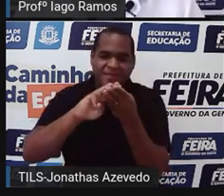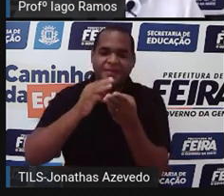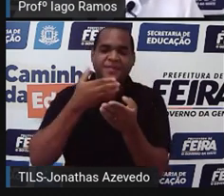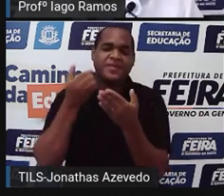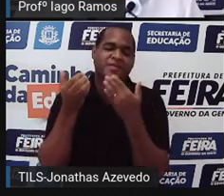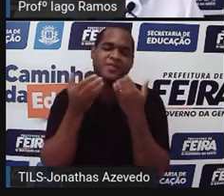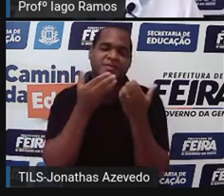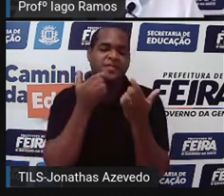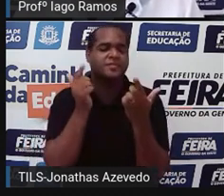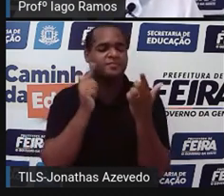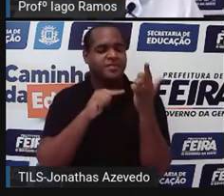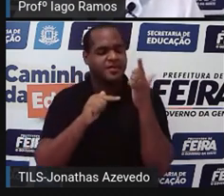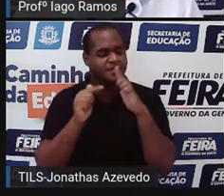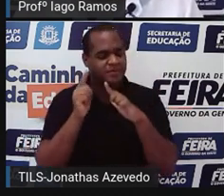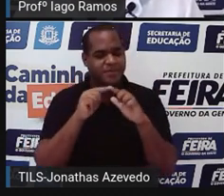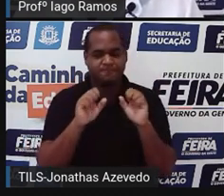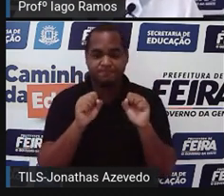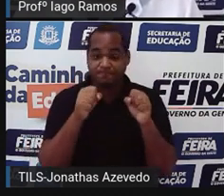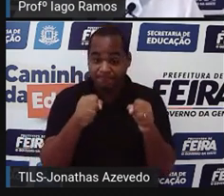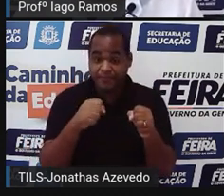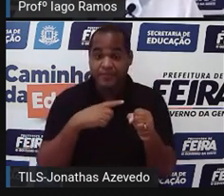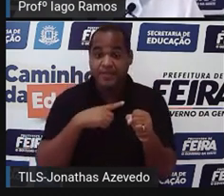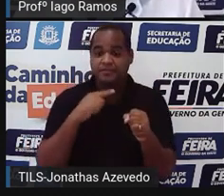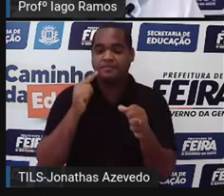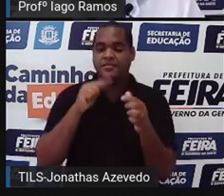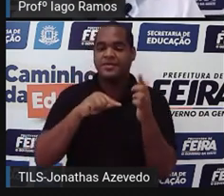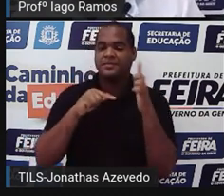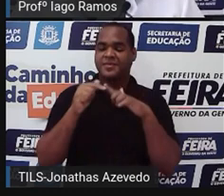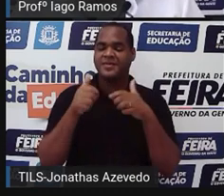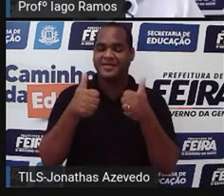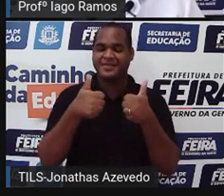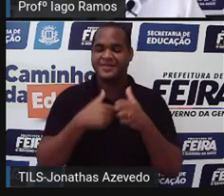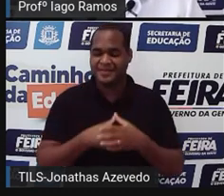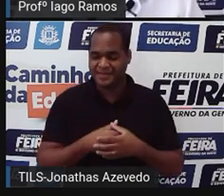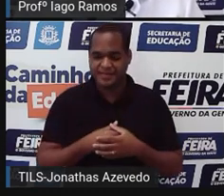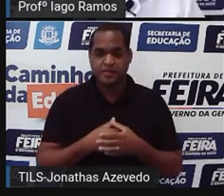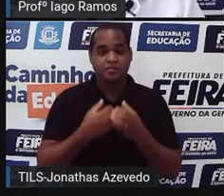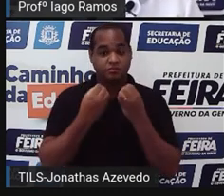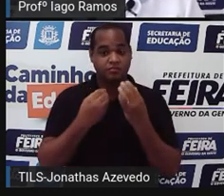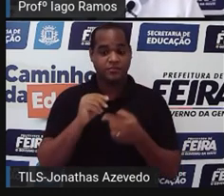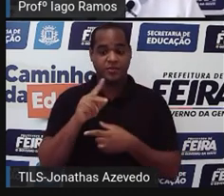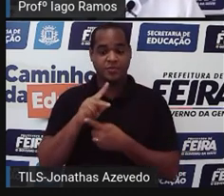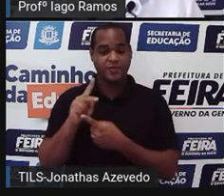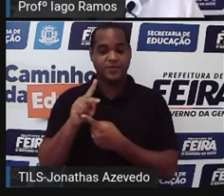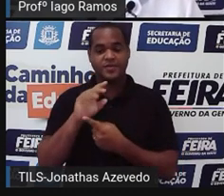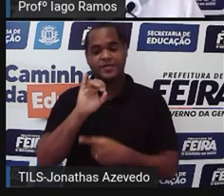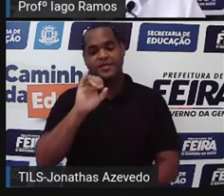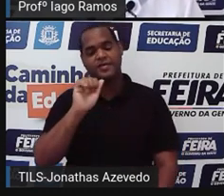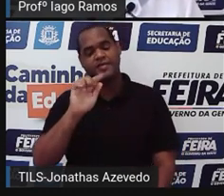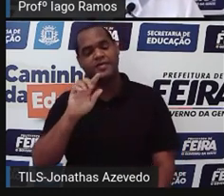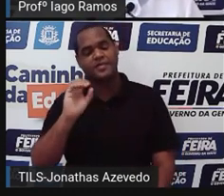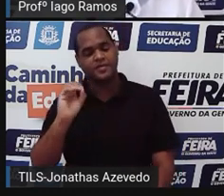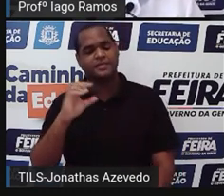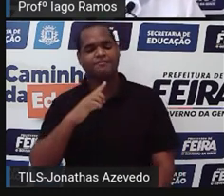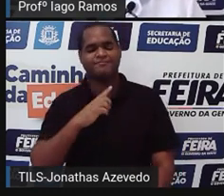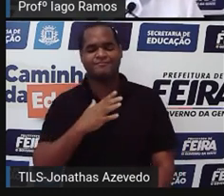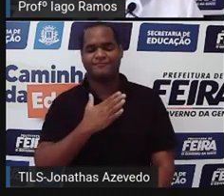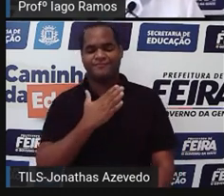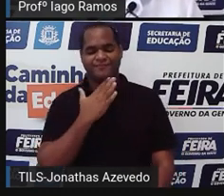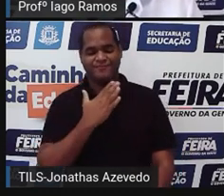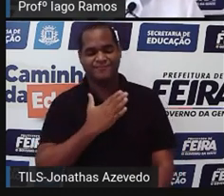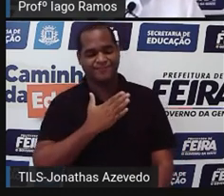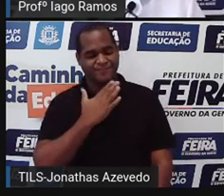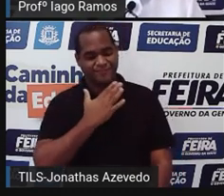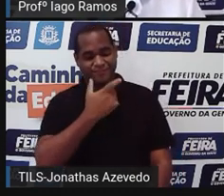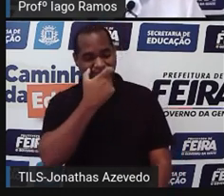jeito, da melhor maneira que a gente conseguir fazer por aqui, tá bom? Bom, eu sou o professor Iago Ramos, eu acho que você já me